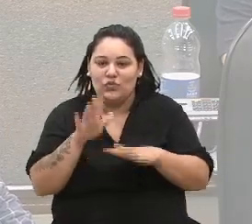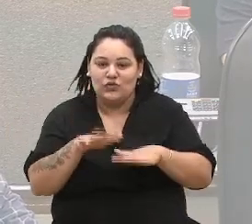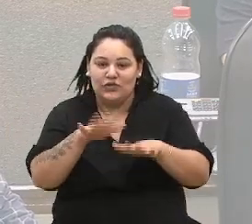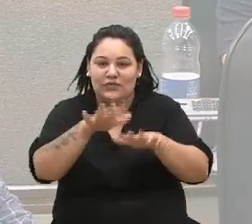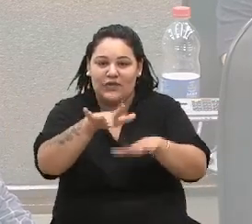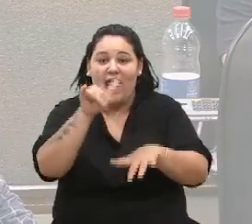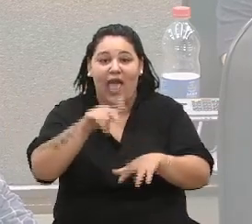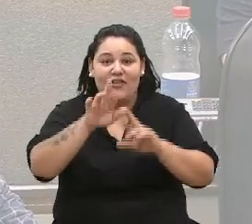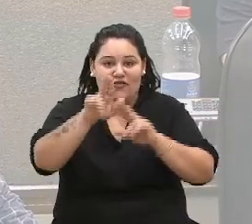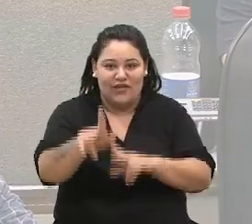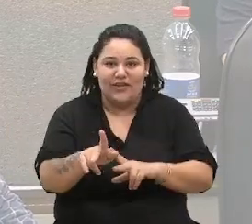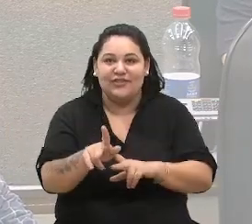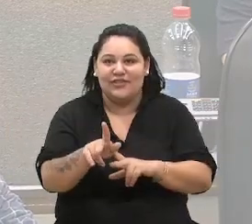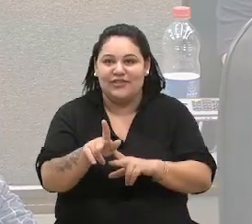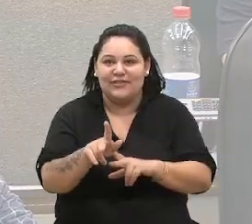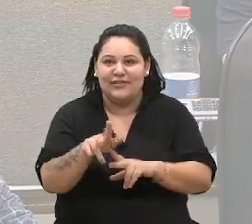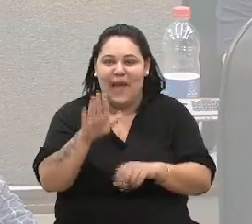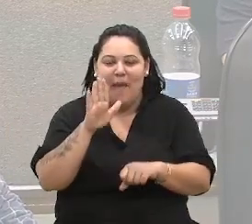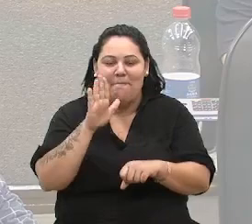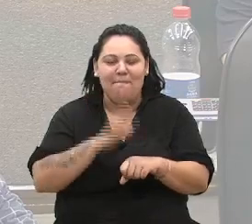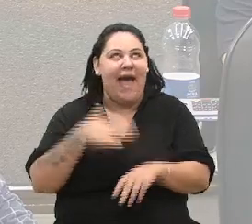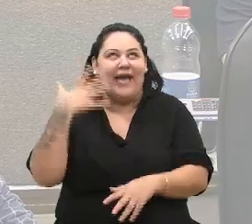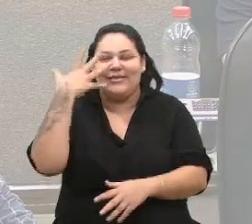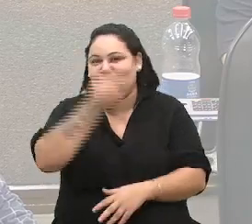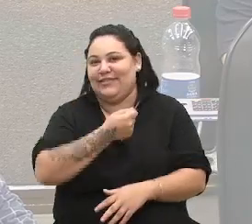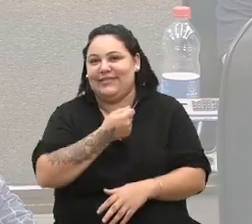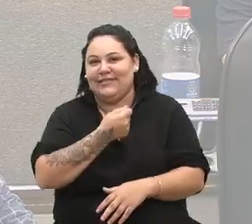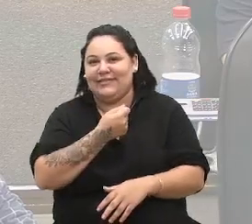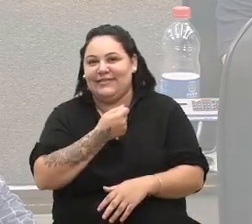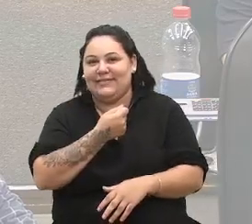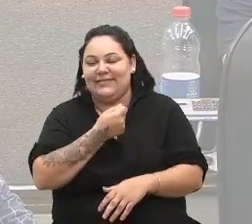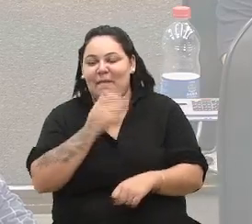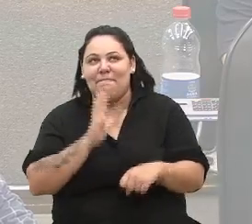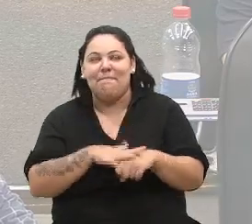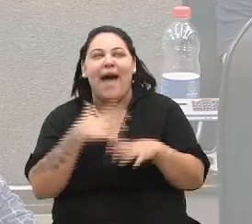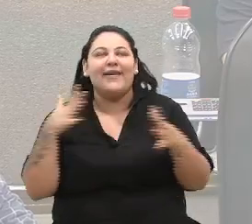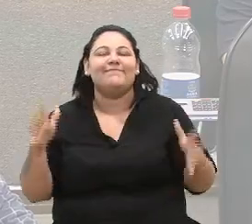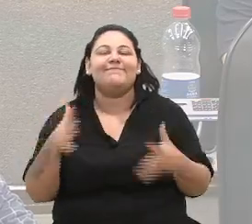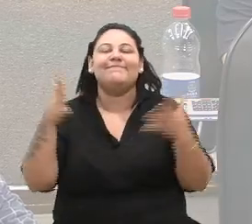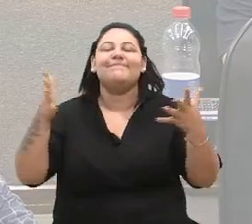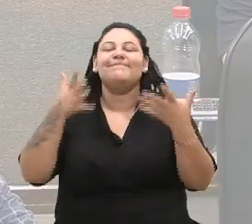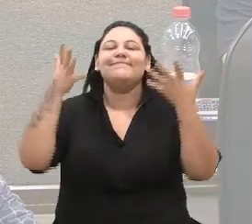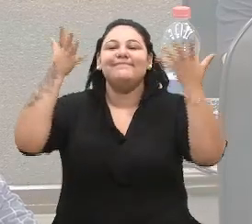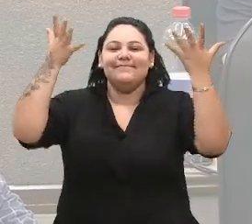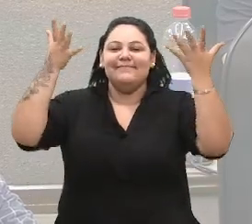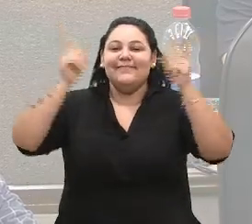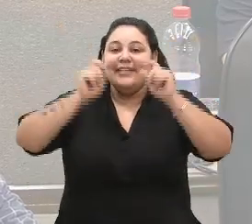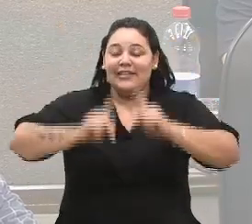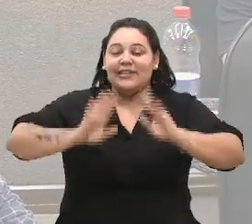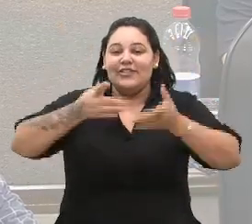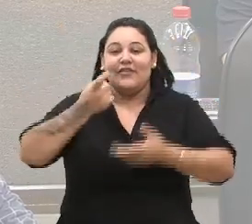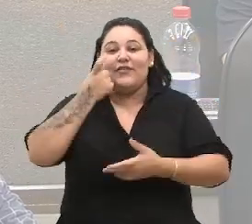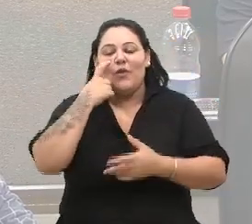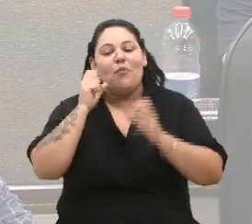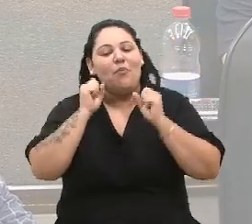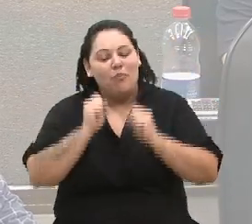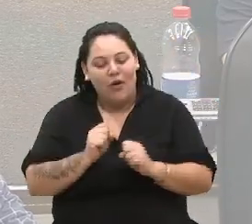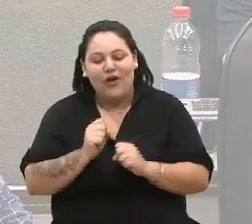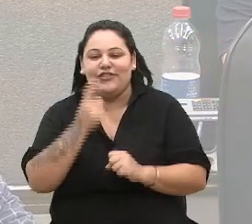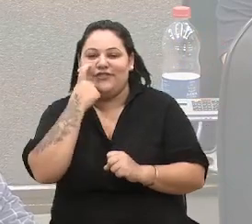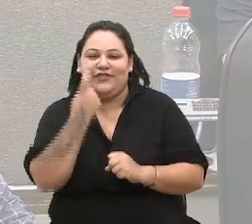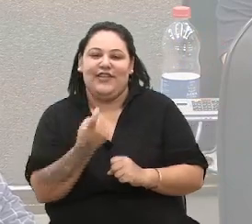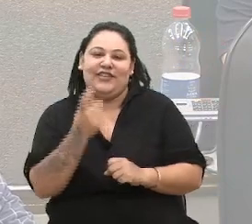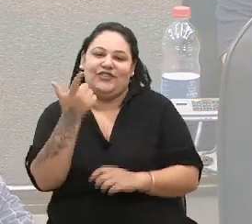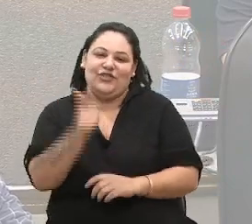diferente, costuma ser mais bonito e ainda mais encantador, então quem já assistiu, vale a pena ver de novo, e quem não